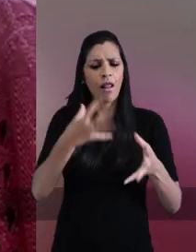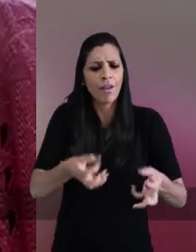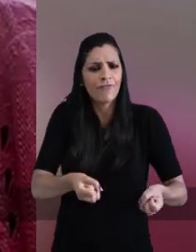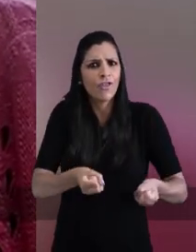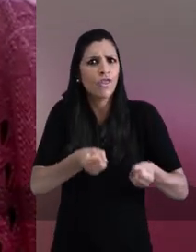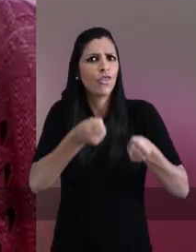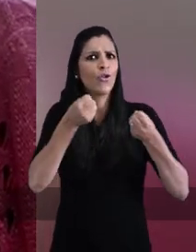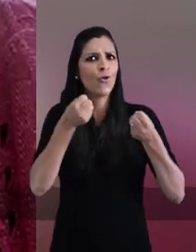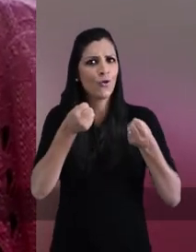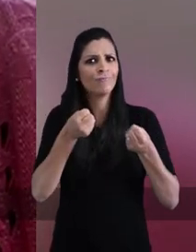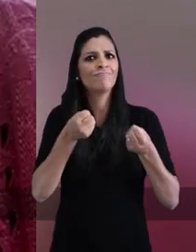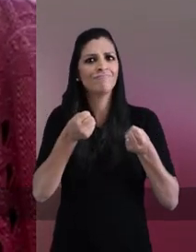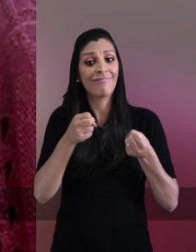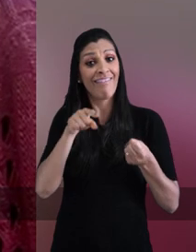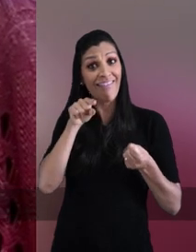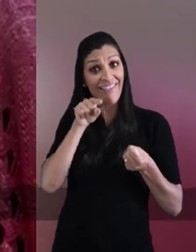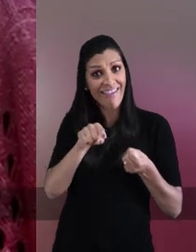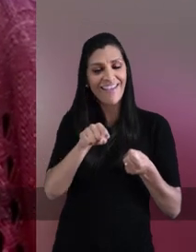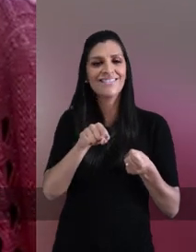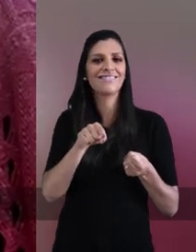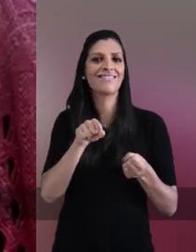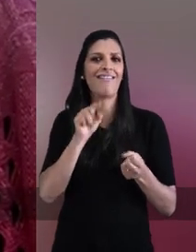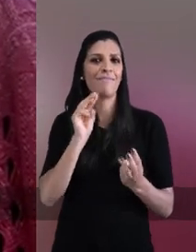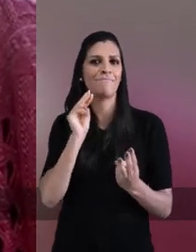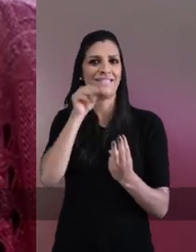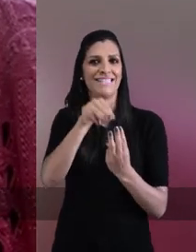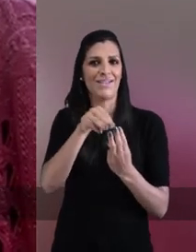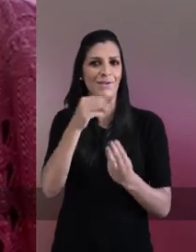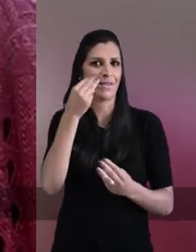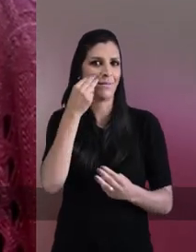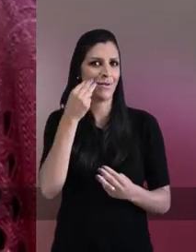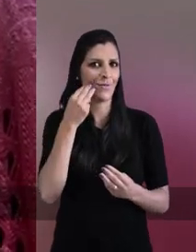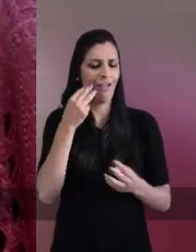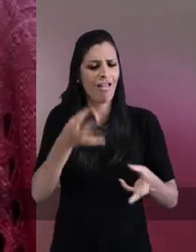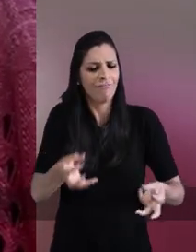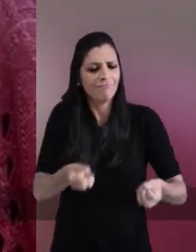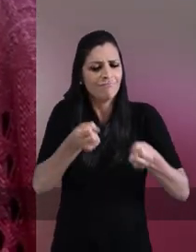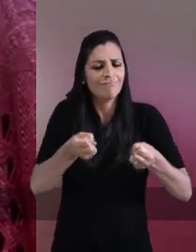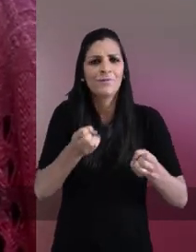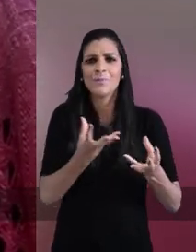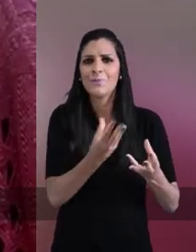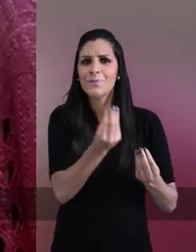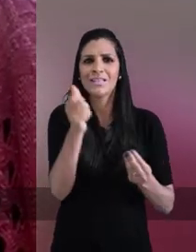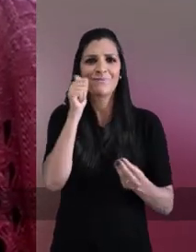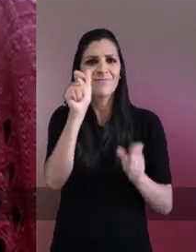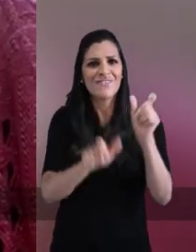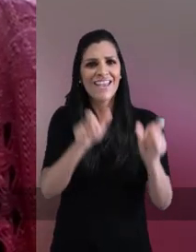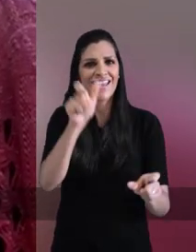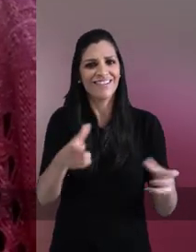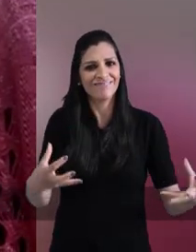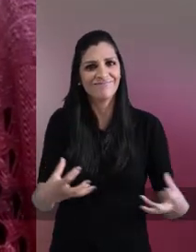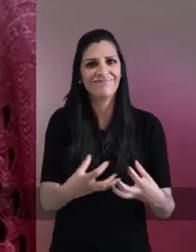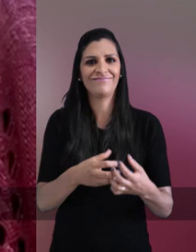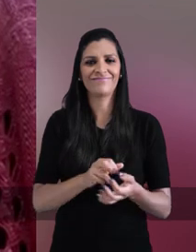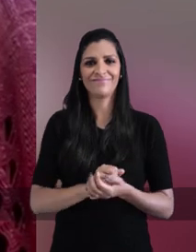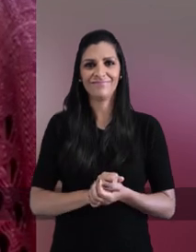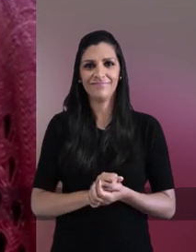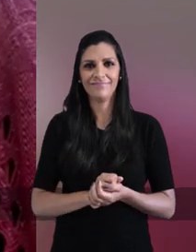e vi aquela moça pela primeira vez me levantou do chão. Essa é a missão da Manuela.